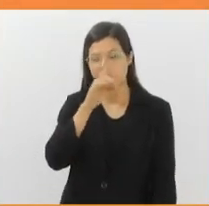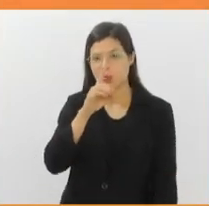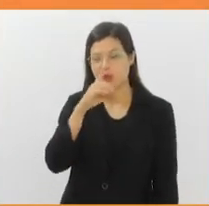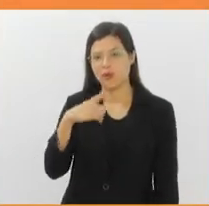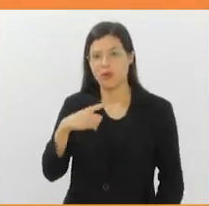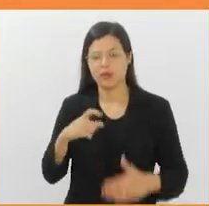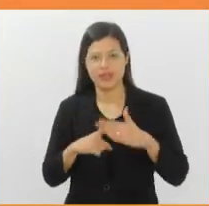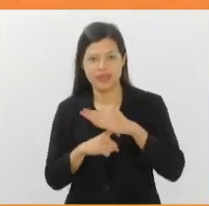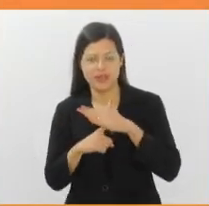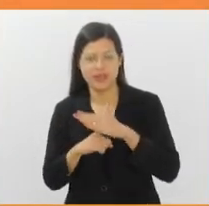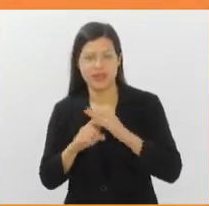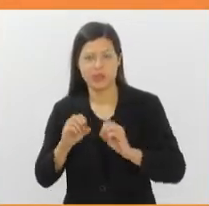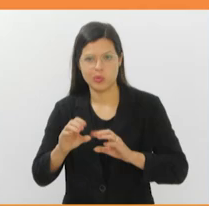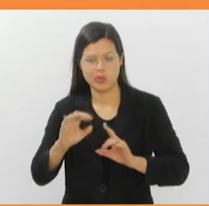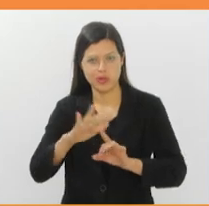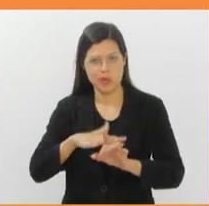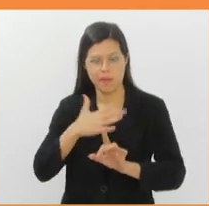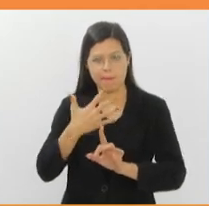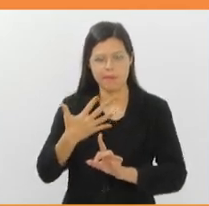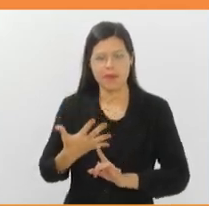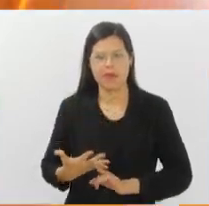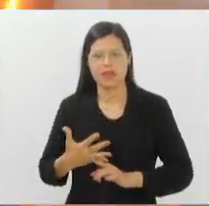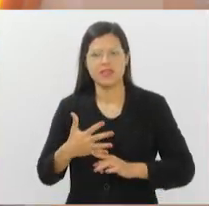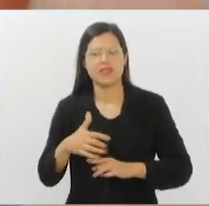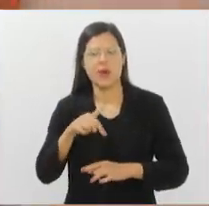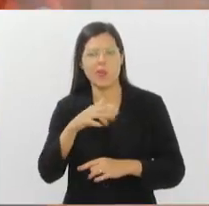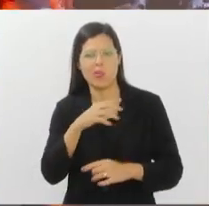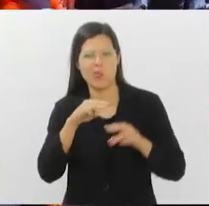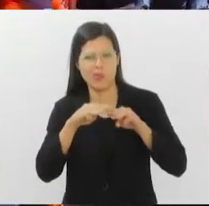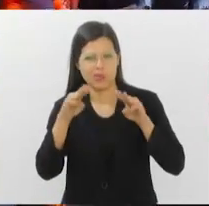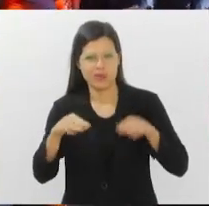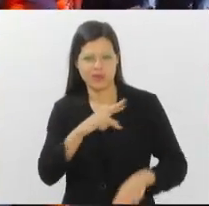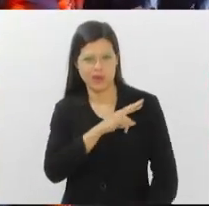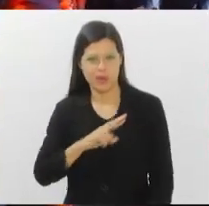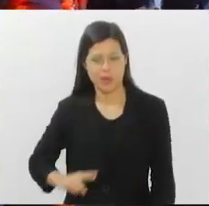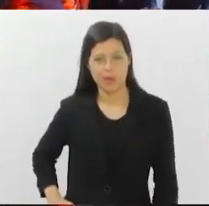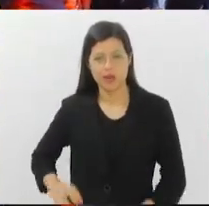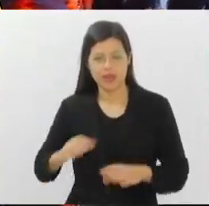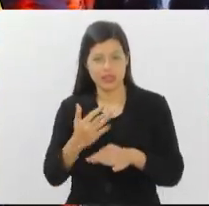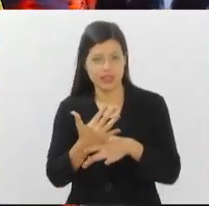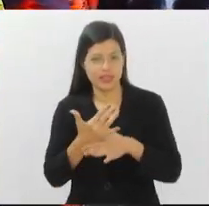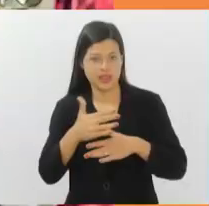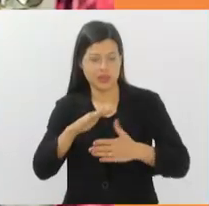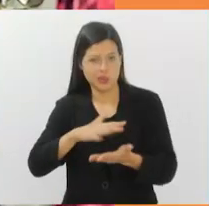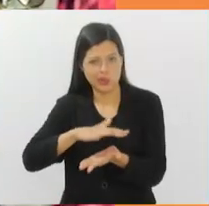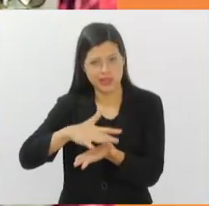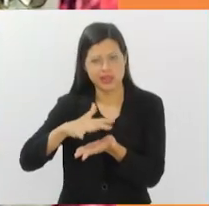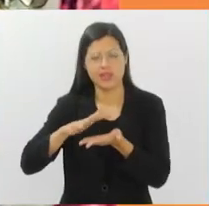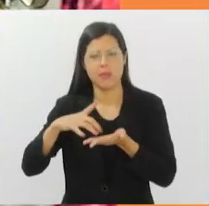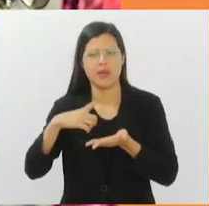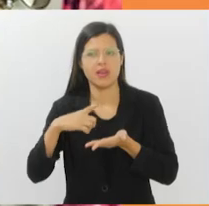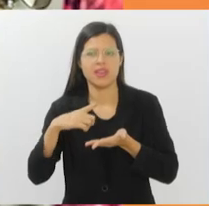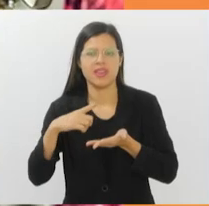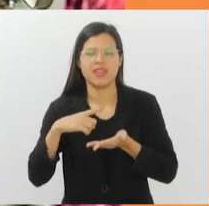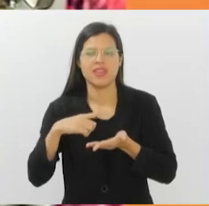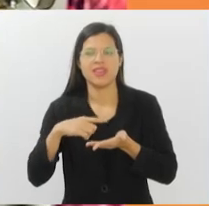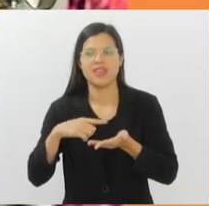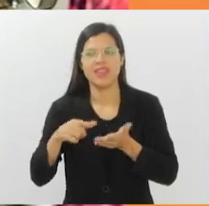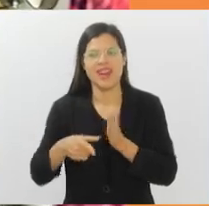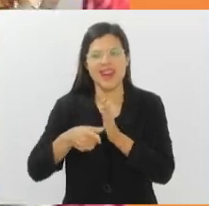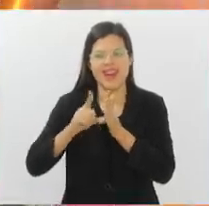educação ambiental nos jardins do Museu da República. Cidade do Samba vai ter prévia inédita do Carnaval de